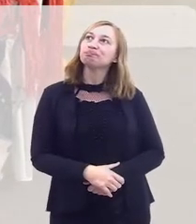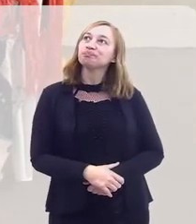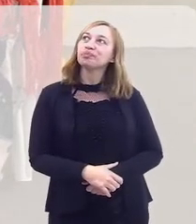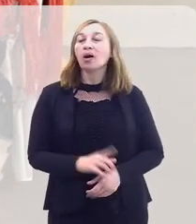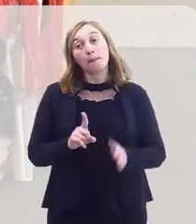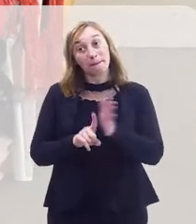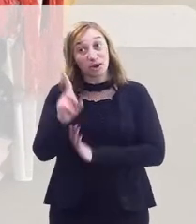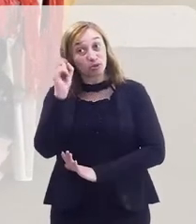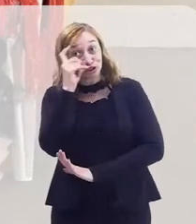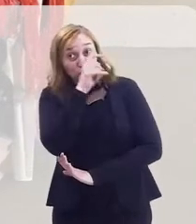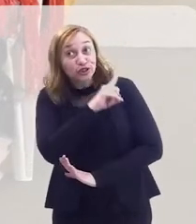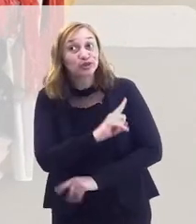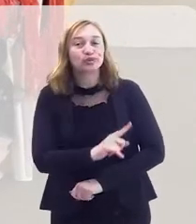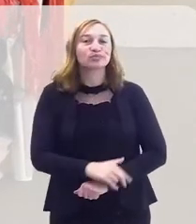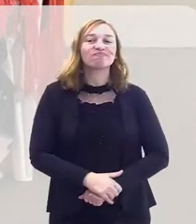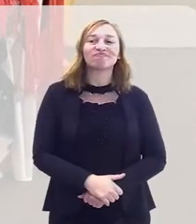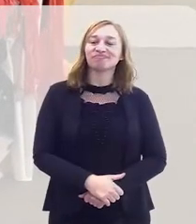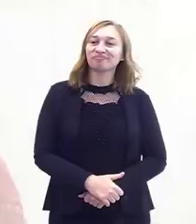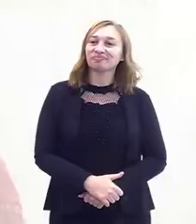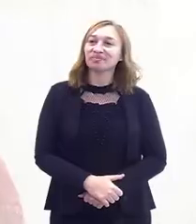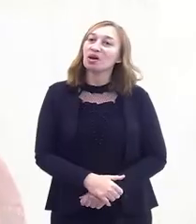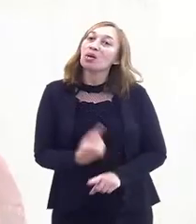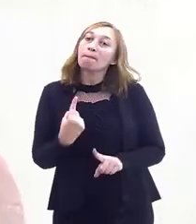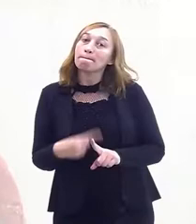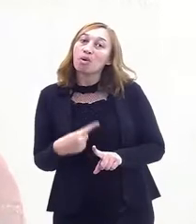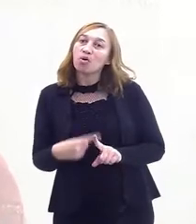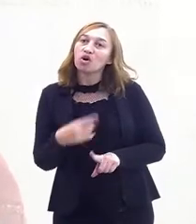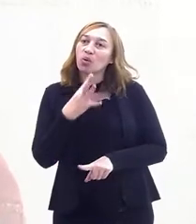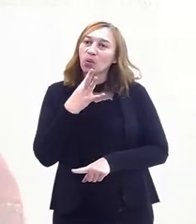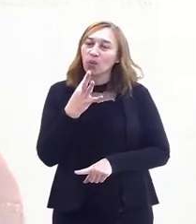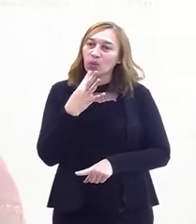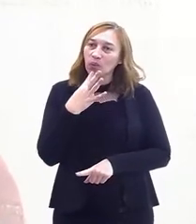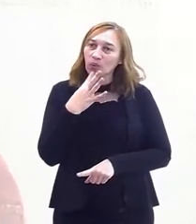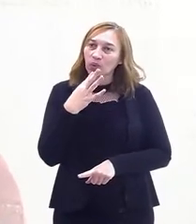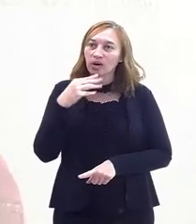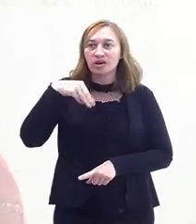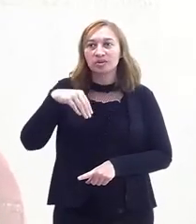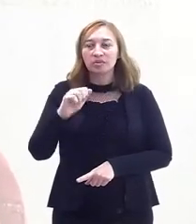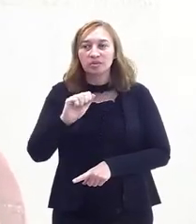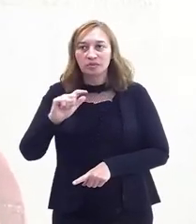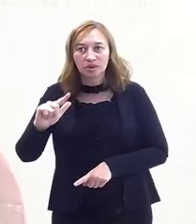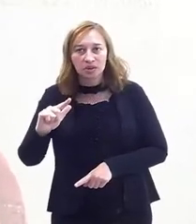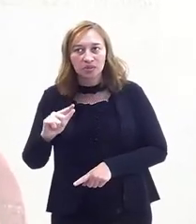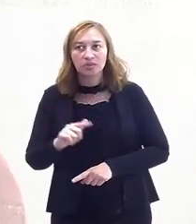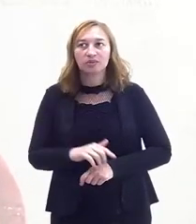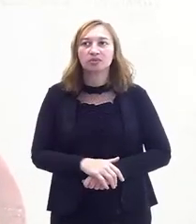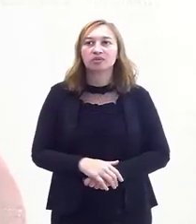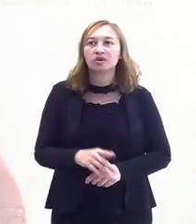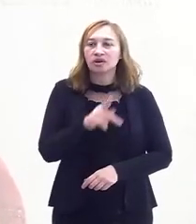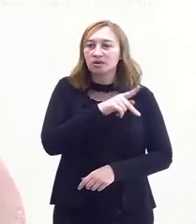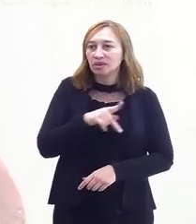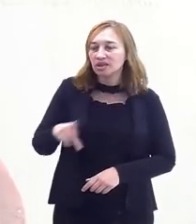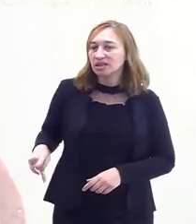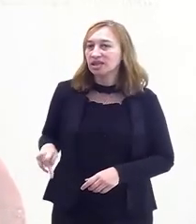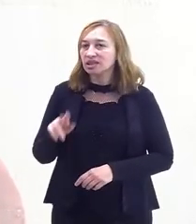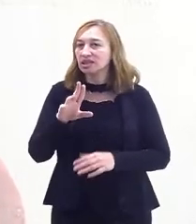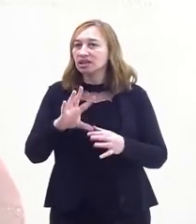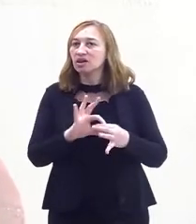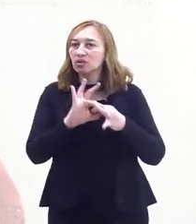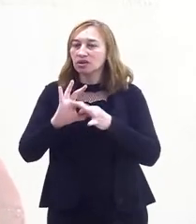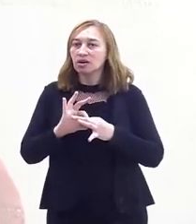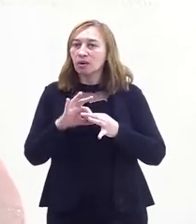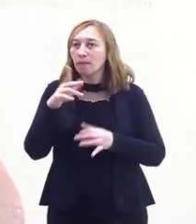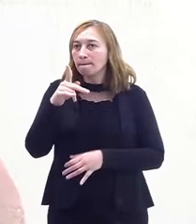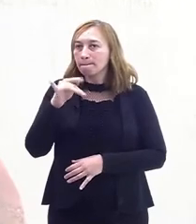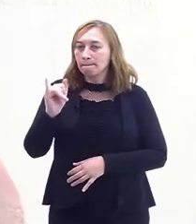Marcelo, uma pergunta difícil, porque eu conheci o Mio Vassit, que era o presidente da